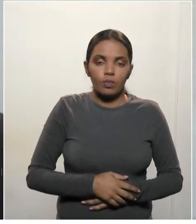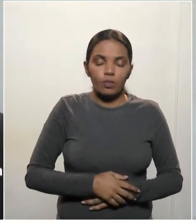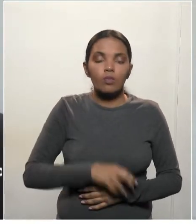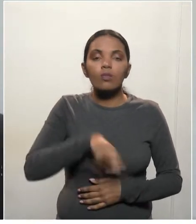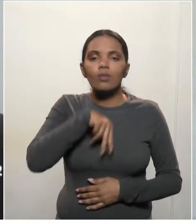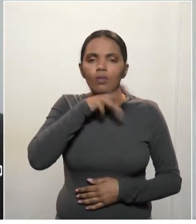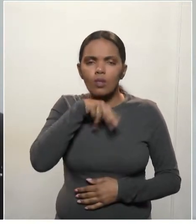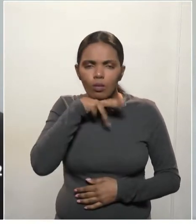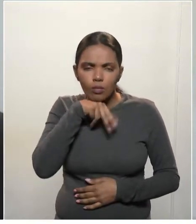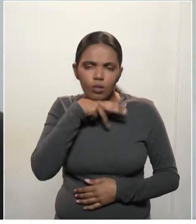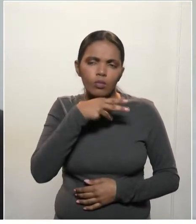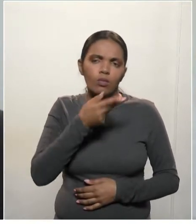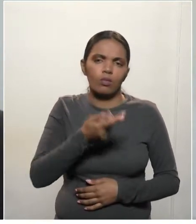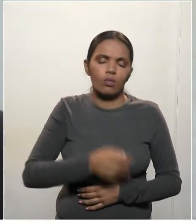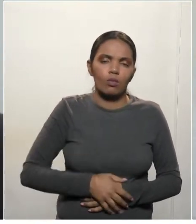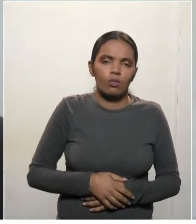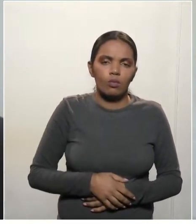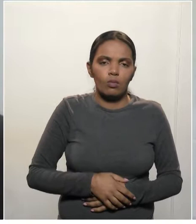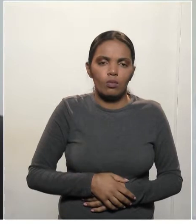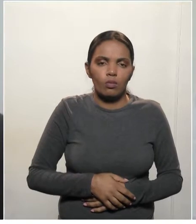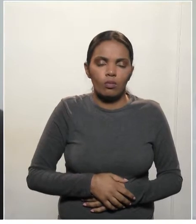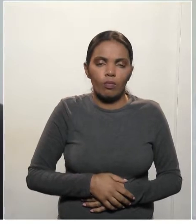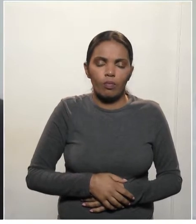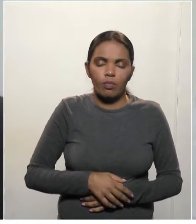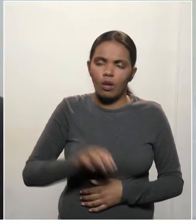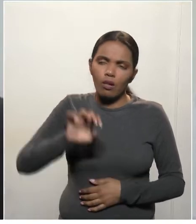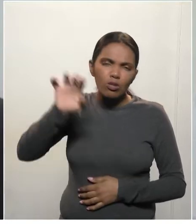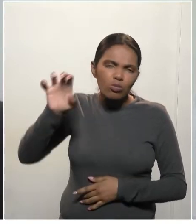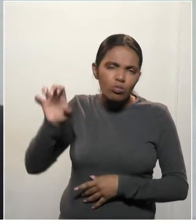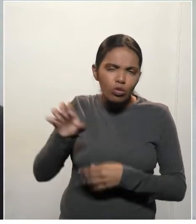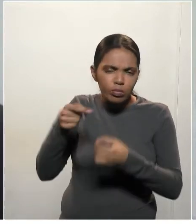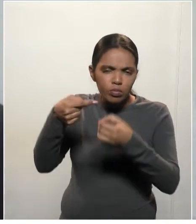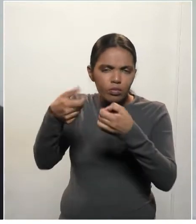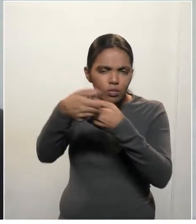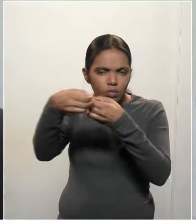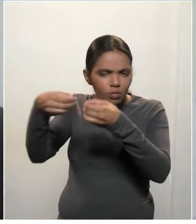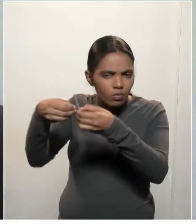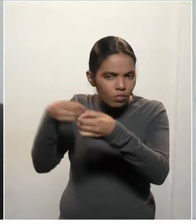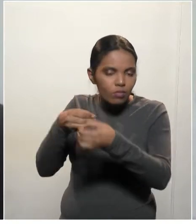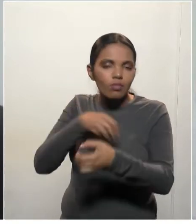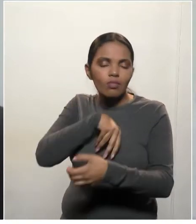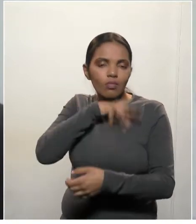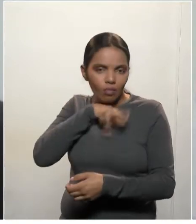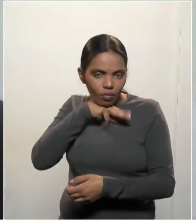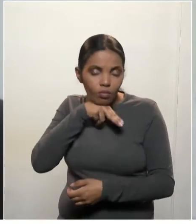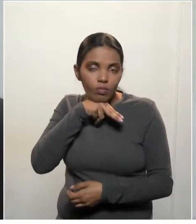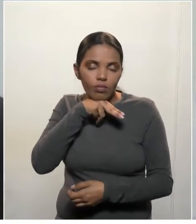Cascavel, a região toda ali, está